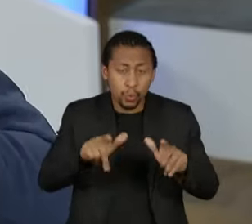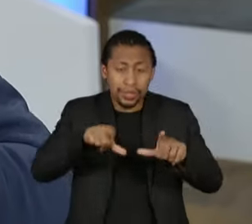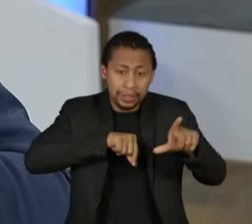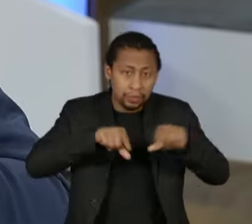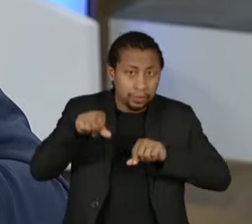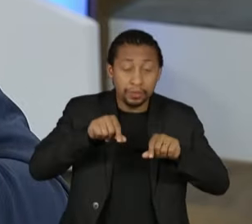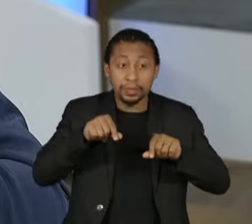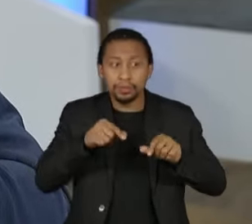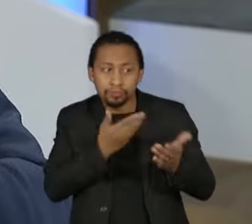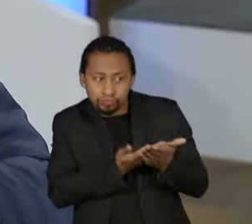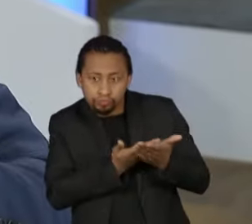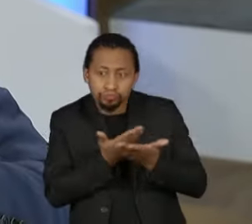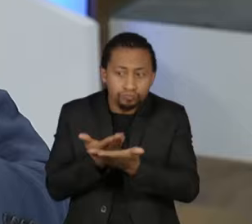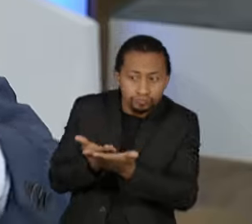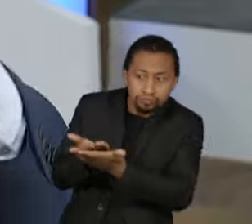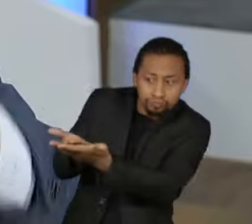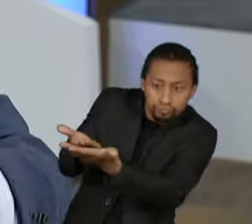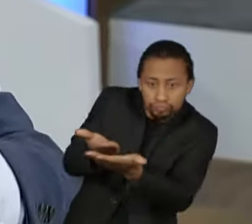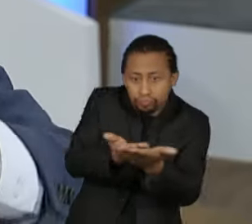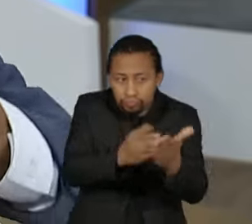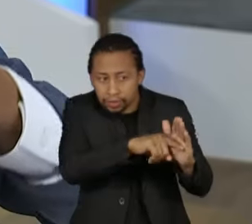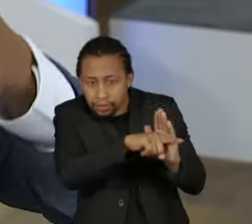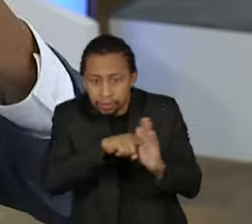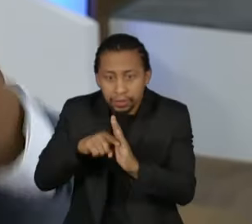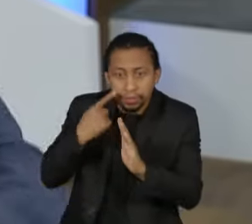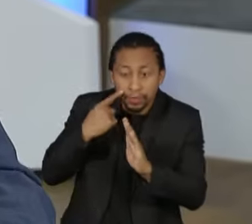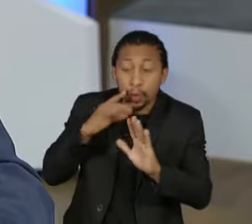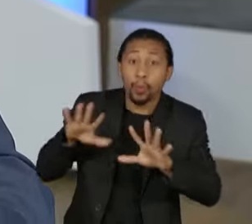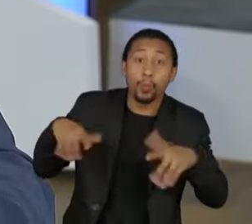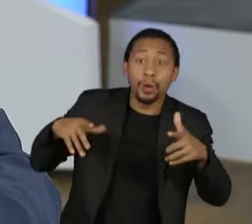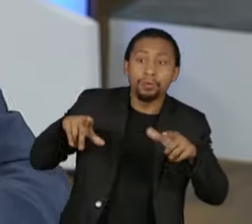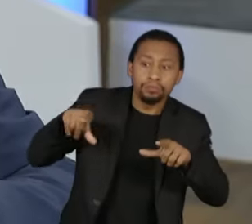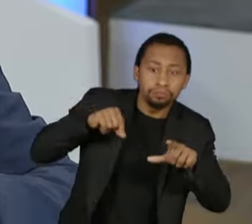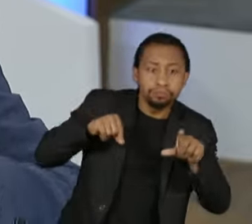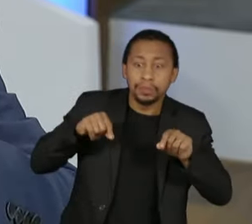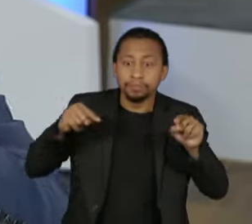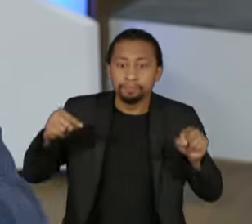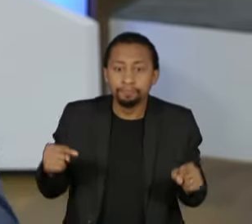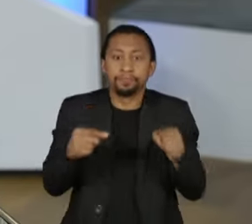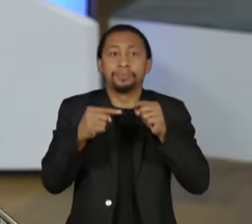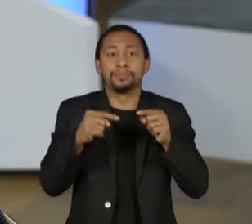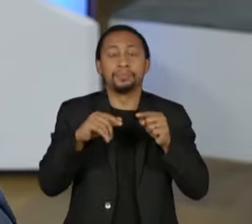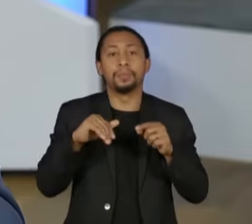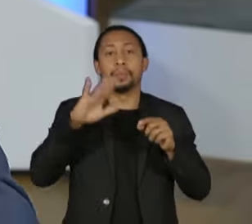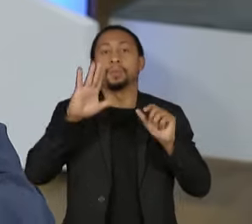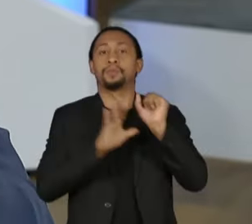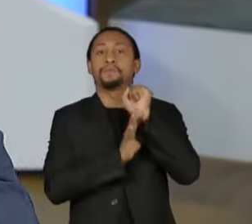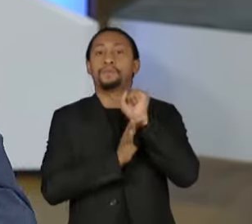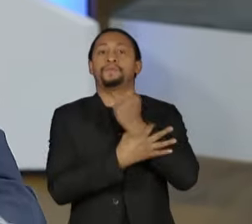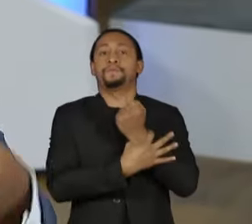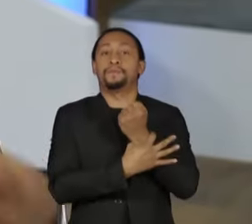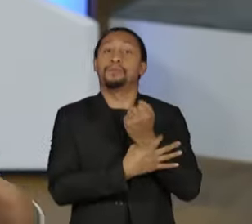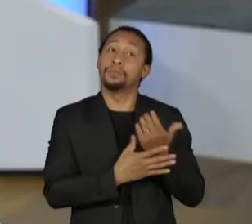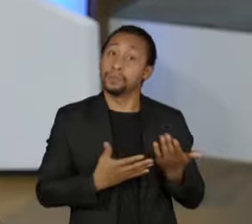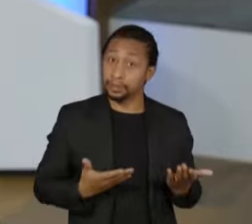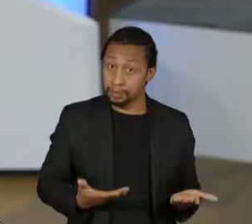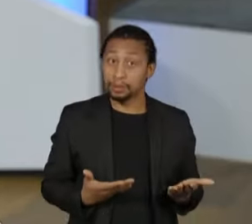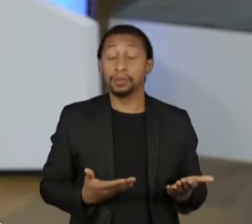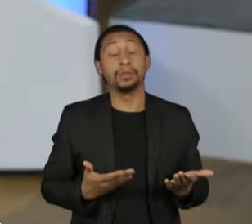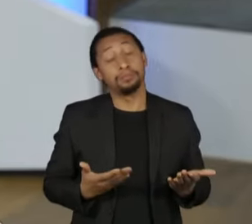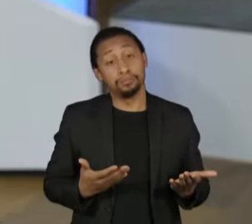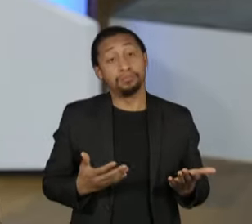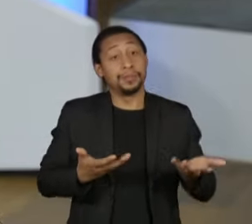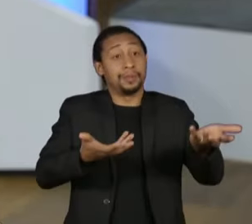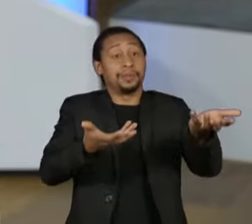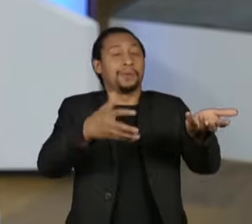Agora, aquela que consideramos mais adequada, mais segura e como há disposição nas duas